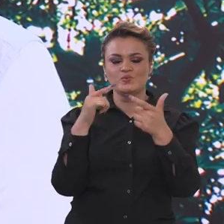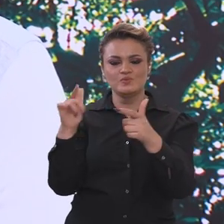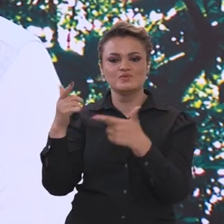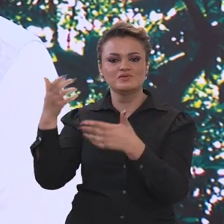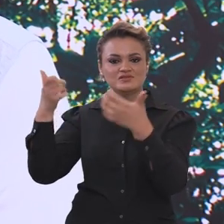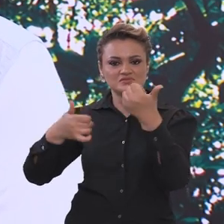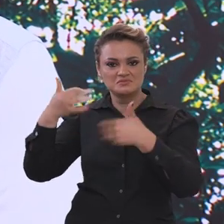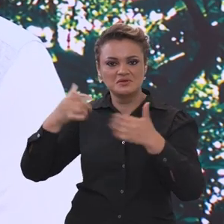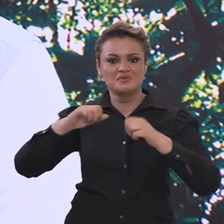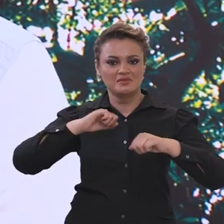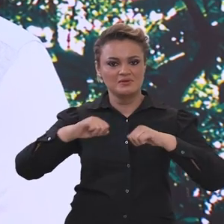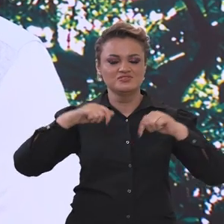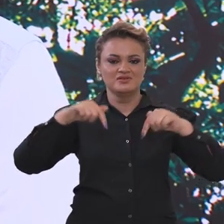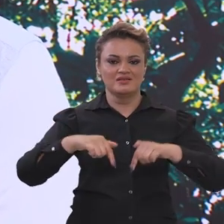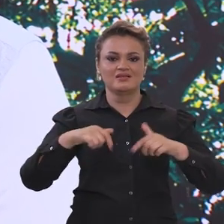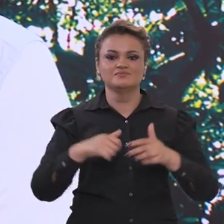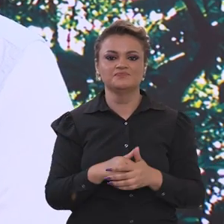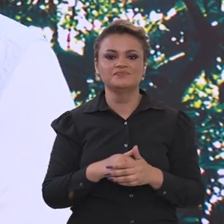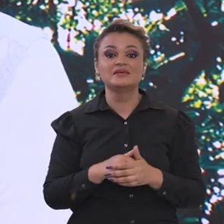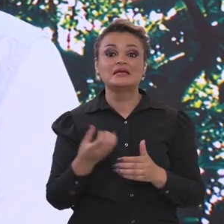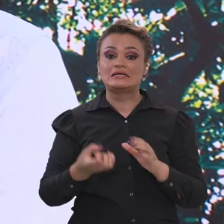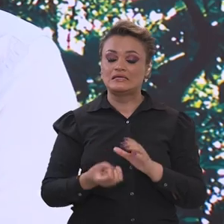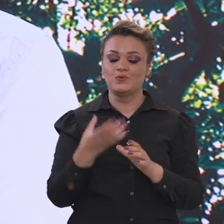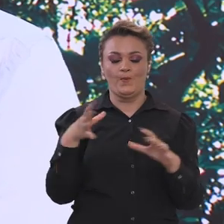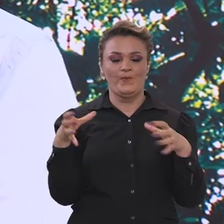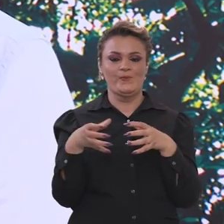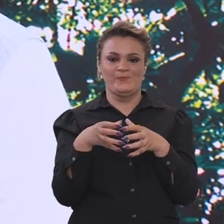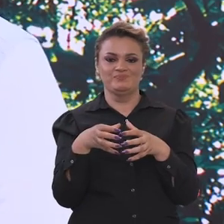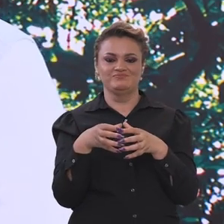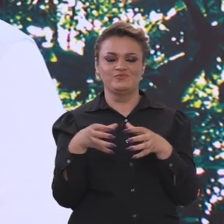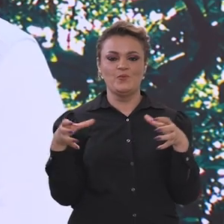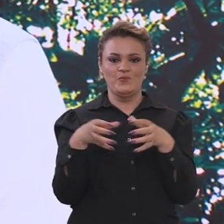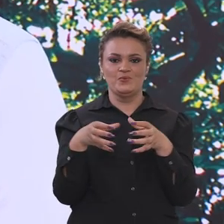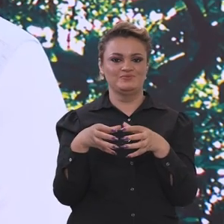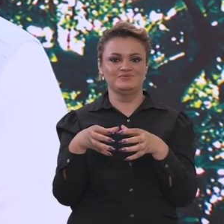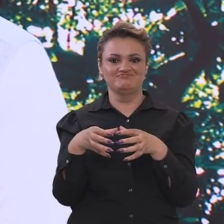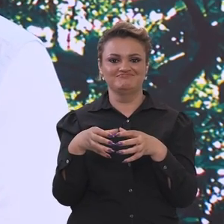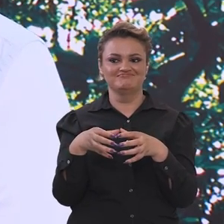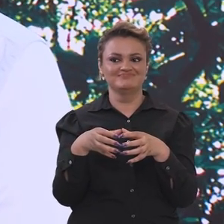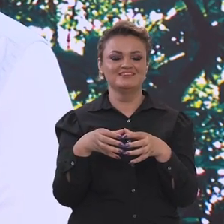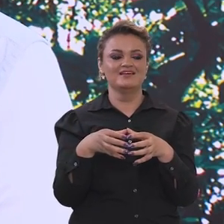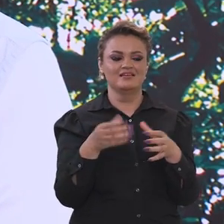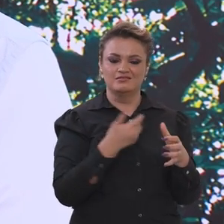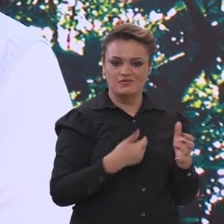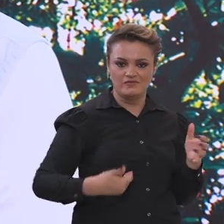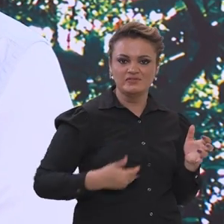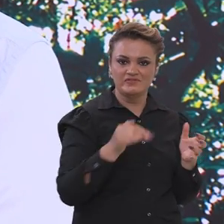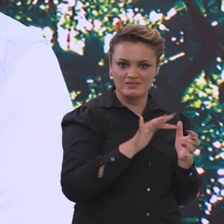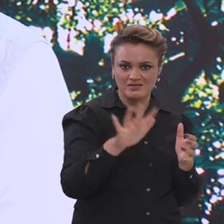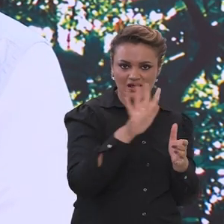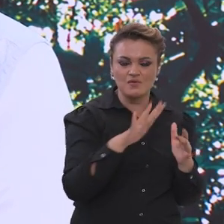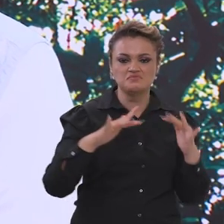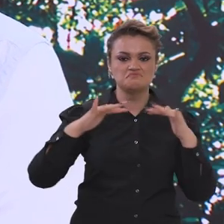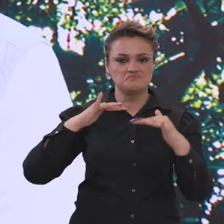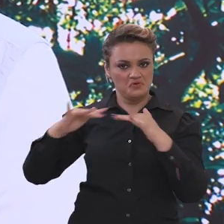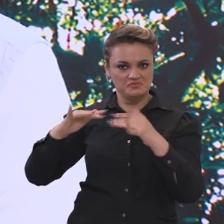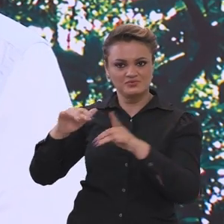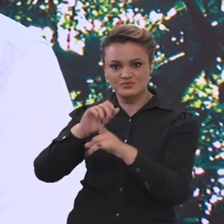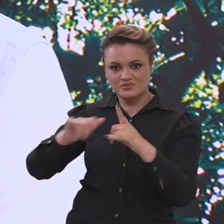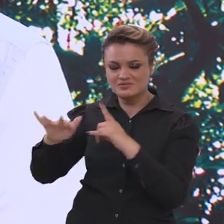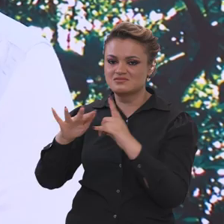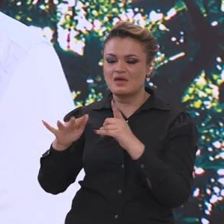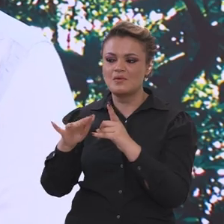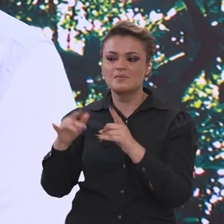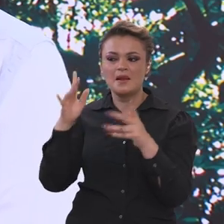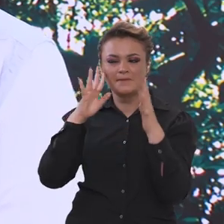que aqui foram debatidos, e criamos uma comissão paritária entre o governo federal e os movimentos